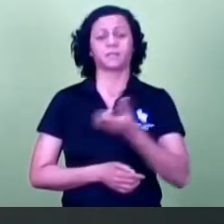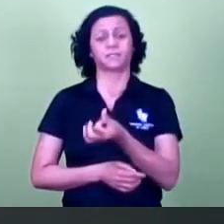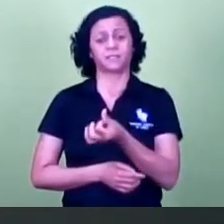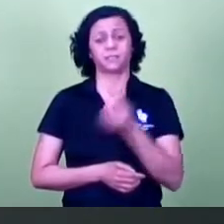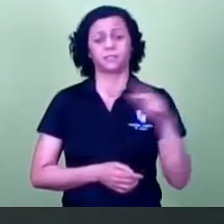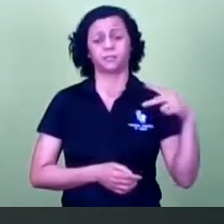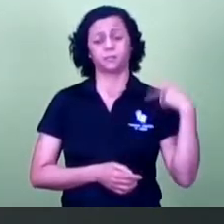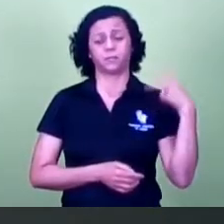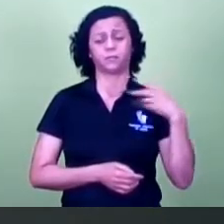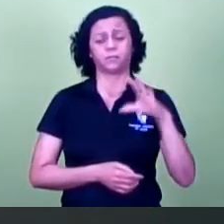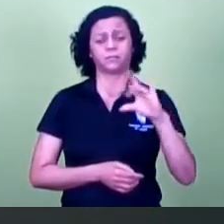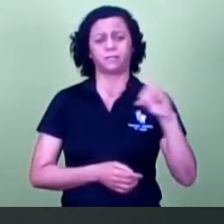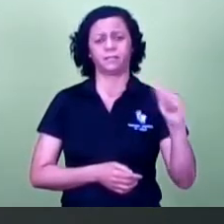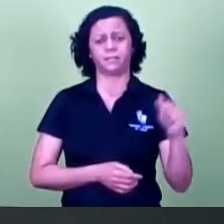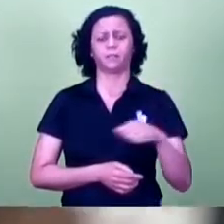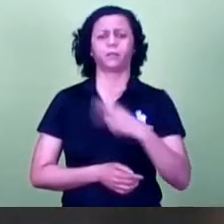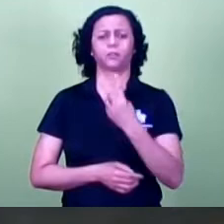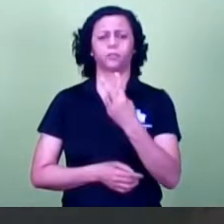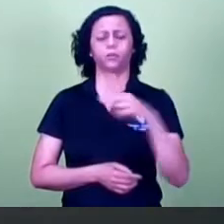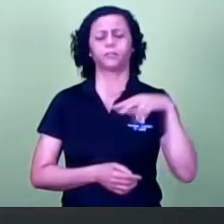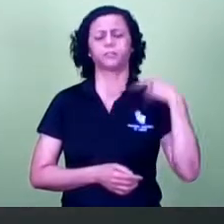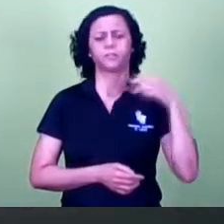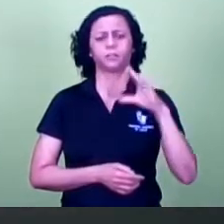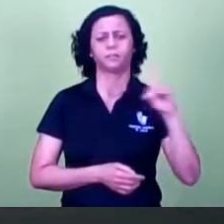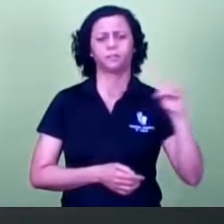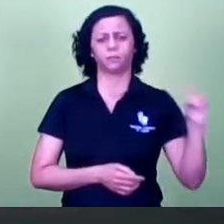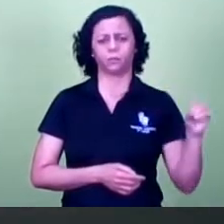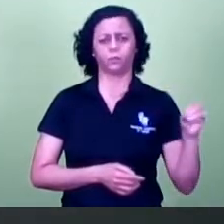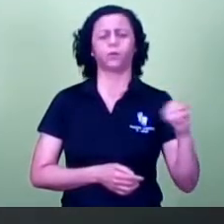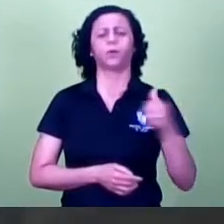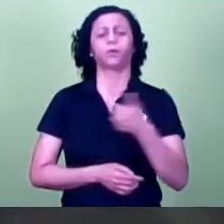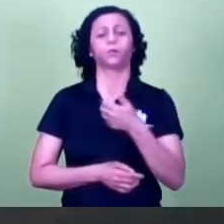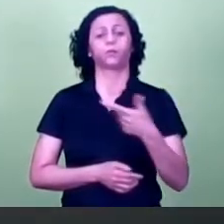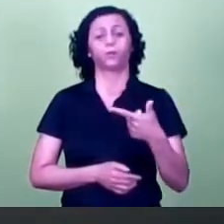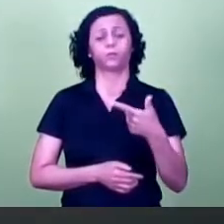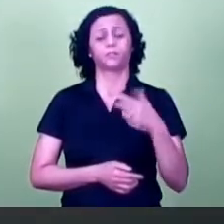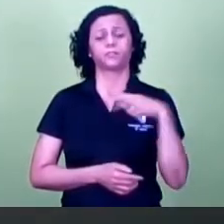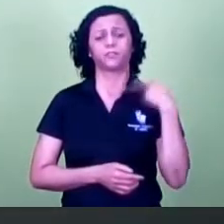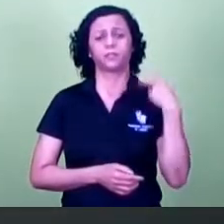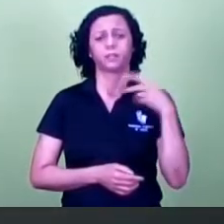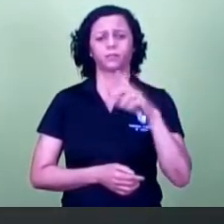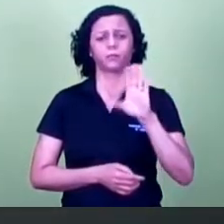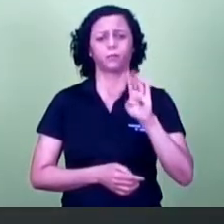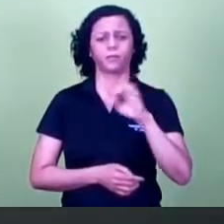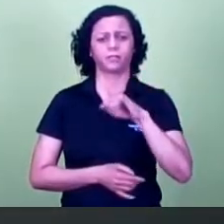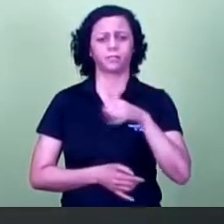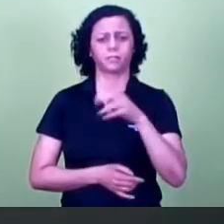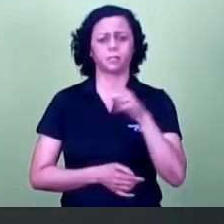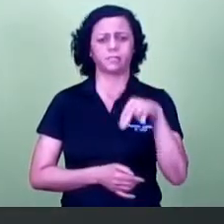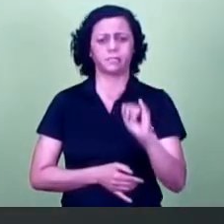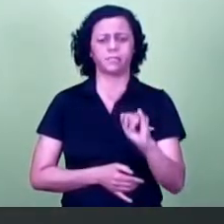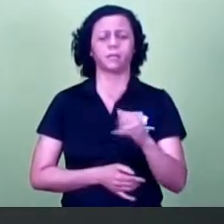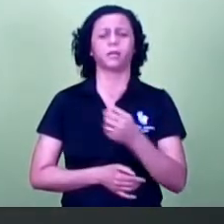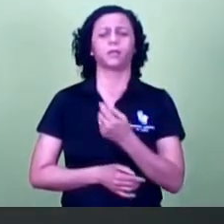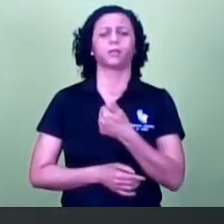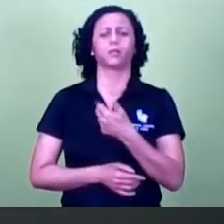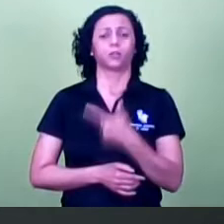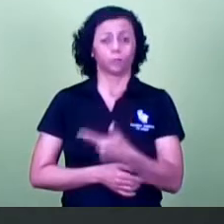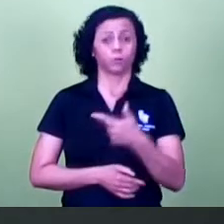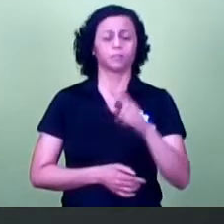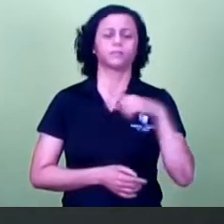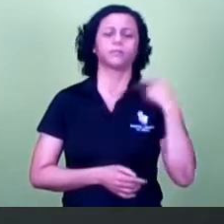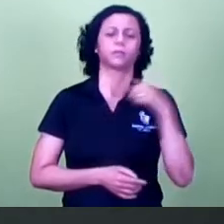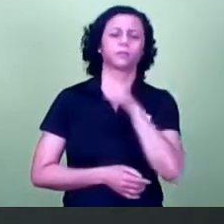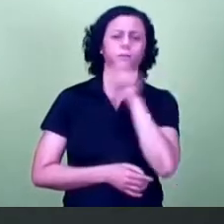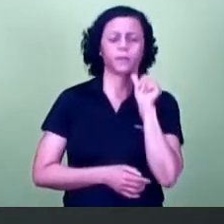Cido Oliveira, 2 vereadores Cido Reis, 12 vereador Bejane Júnior, 2 vereador Sargento Melo Casal, 3